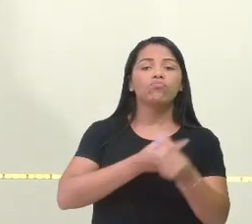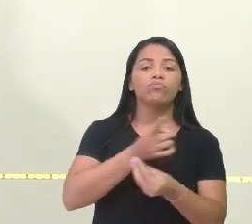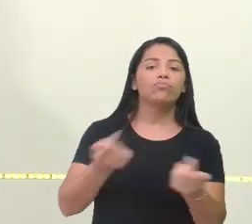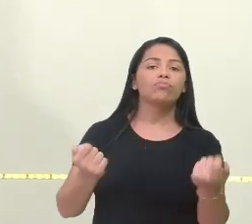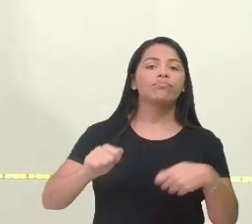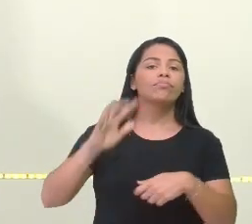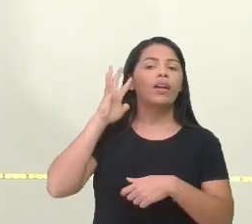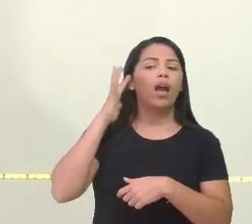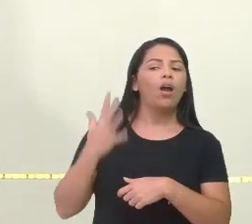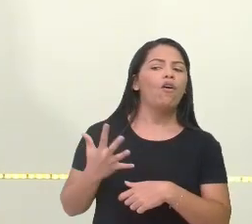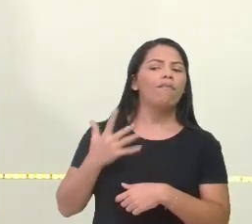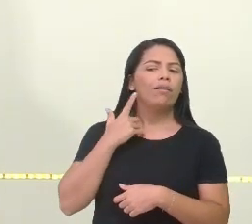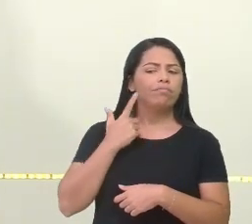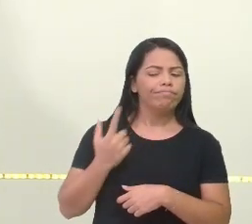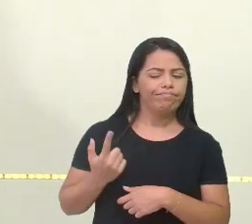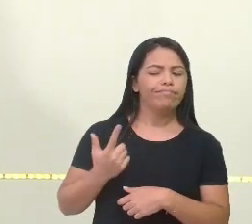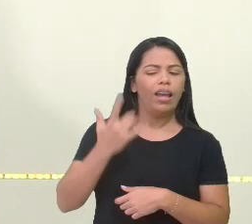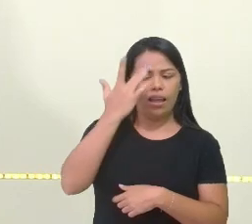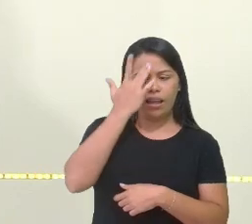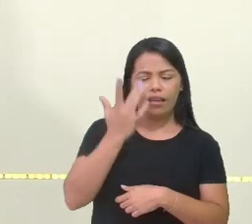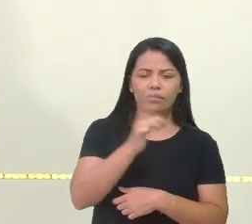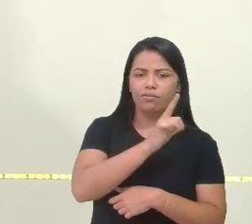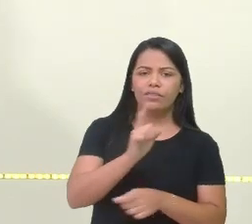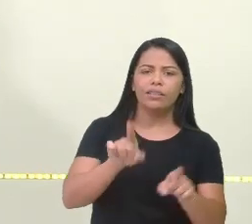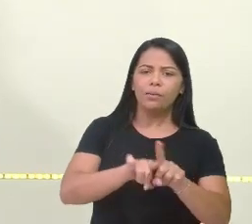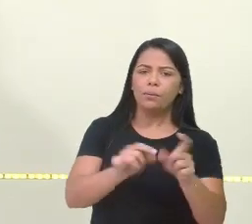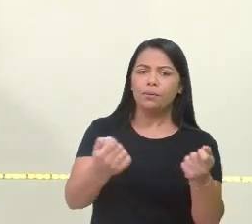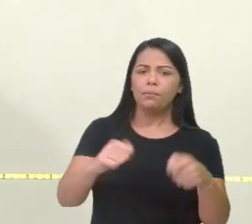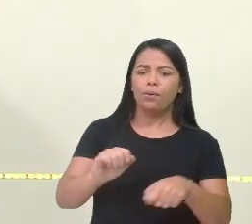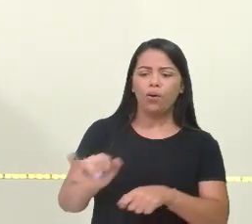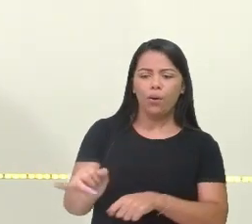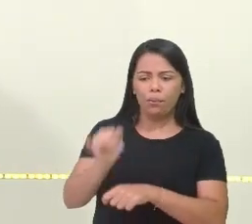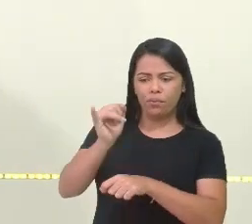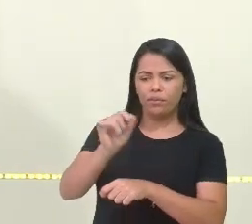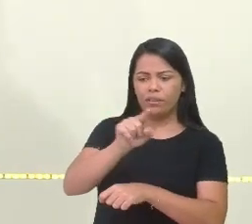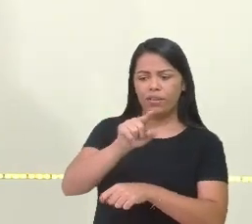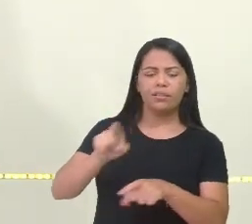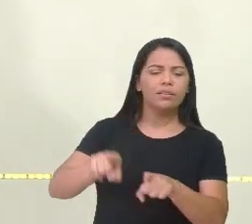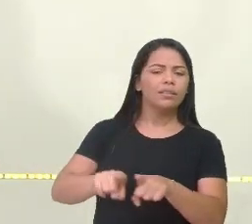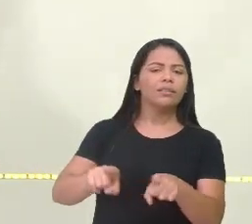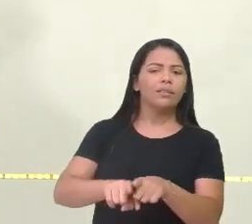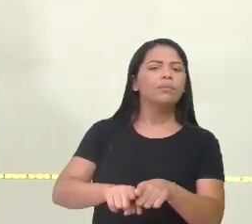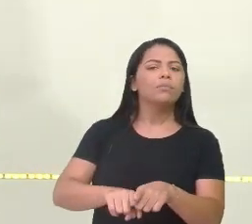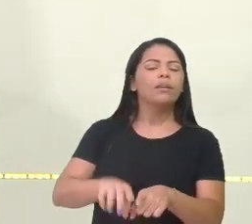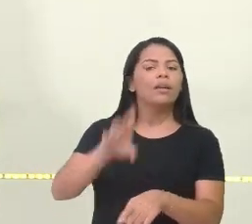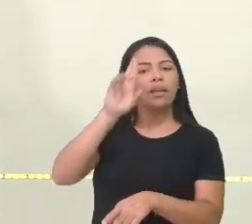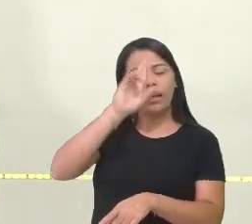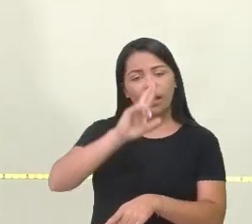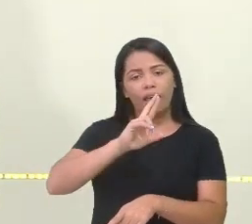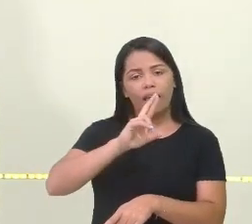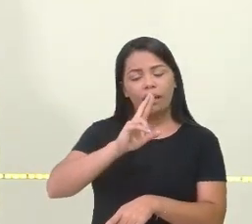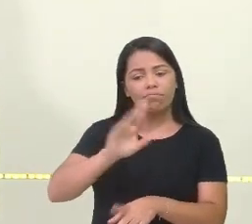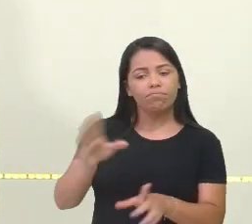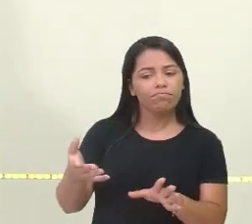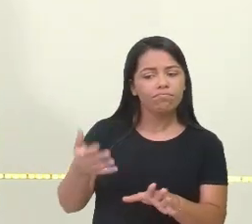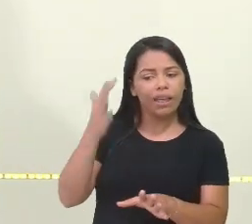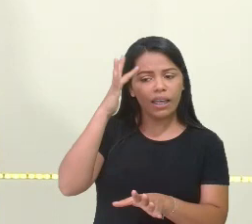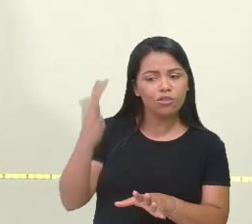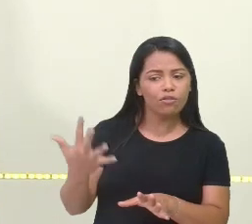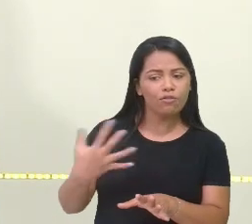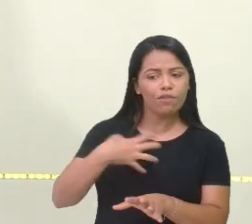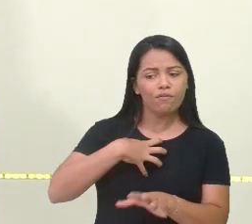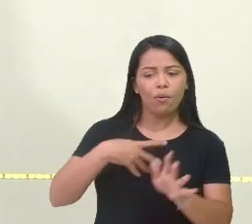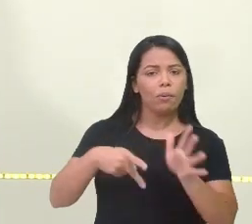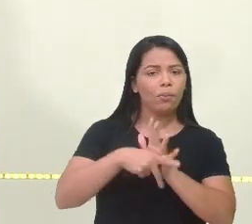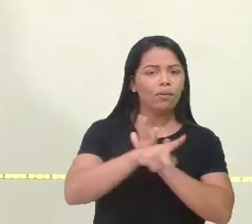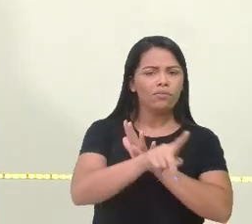resolver. Você também, né? Pode aproveitar essas e também resolver da forma que você já tá acostumado a